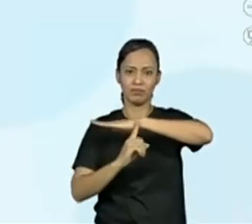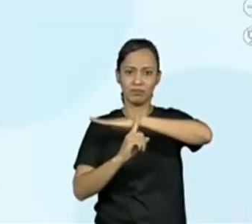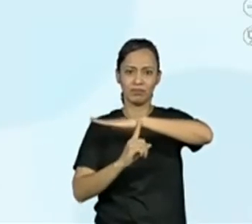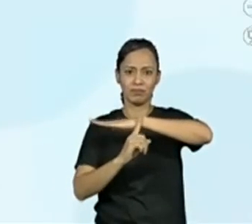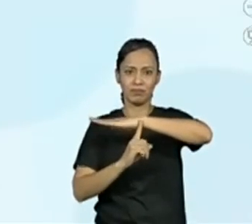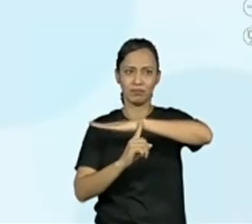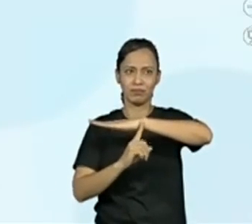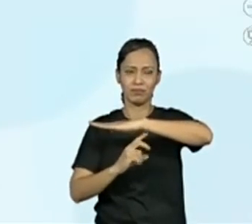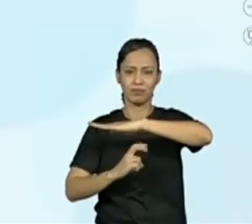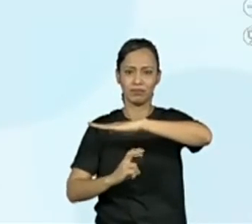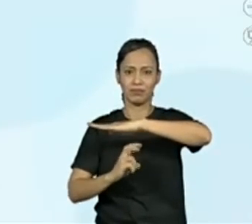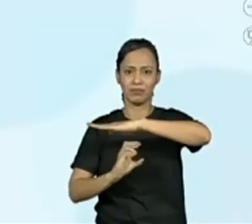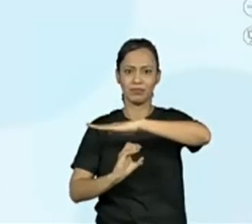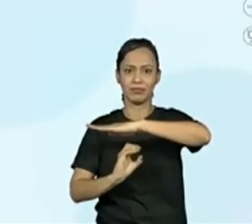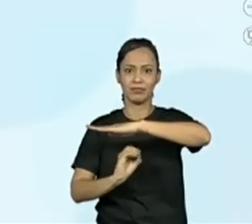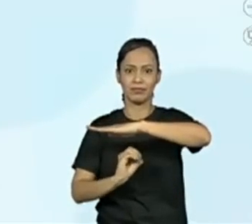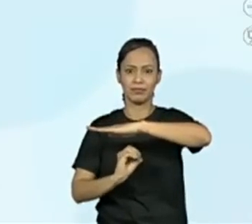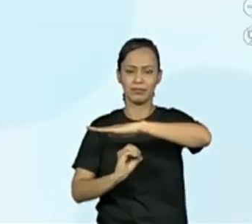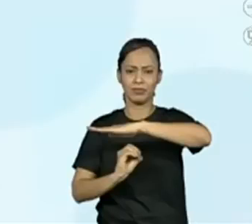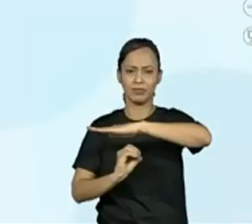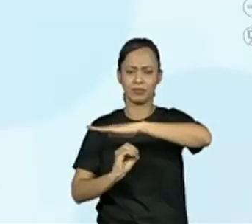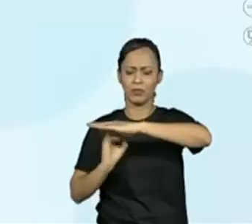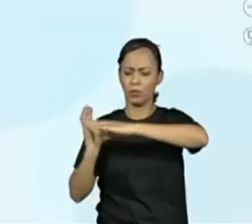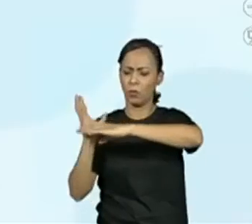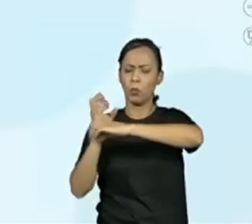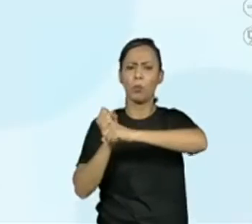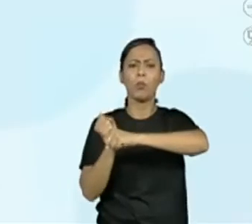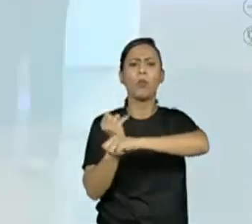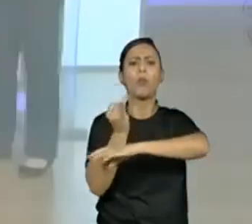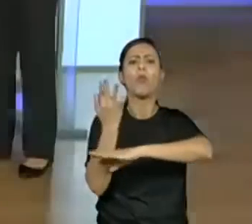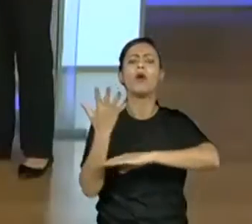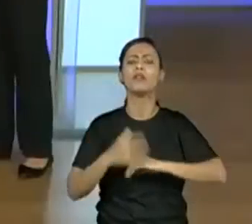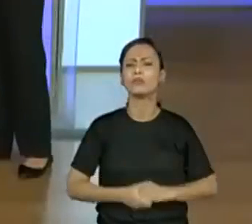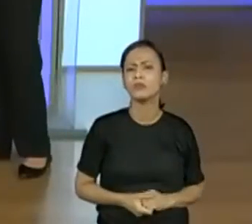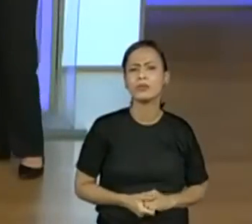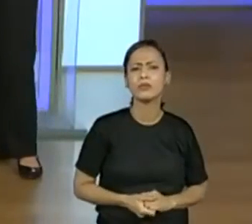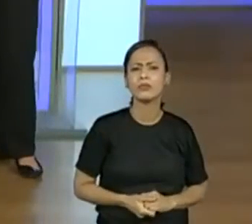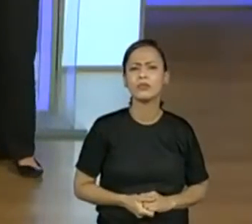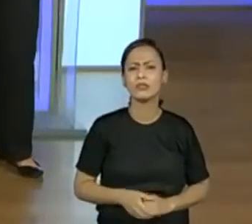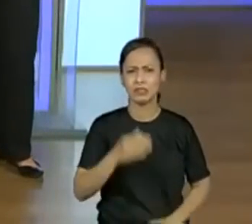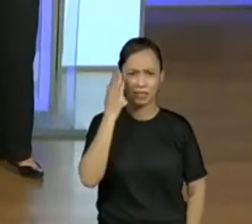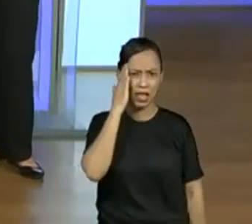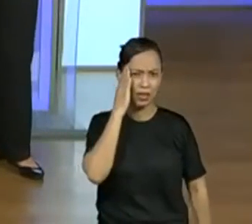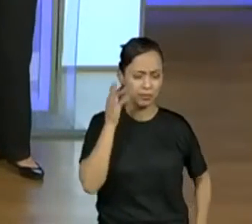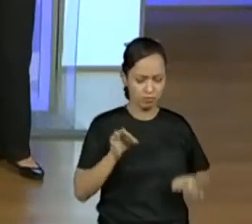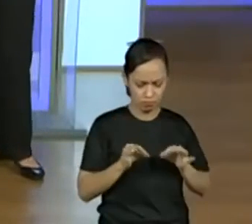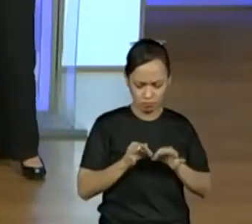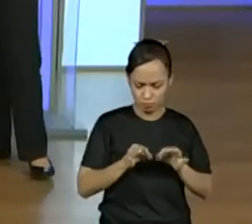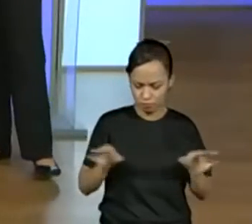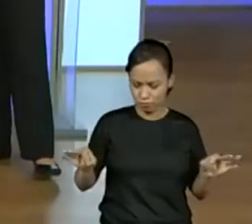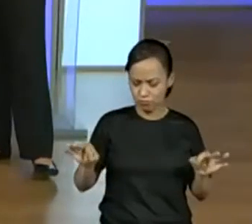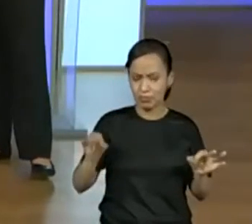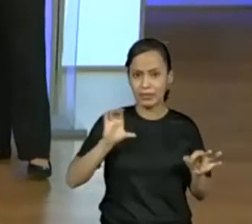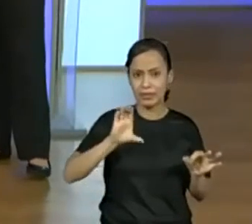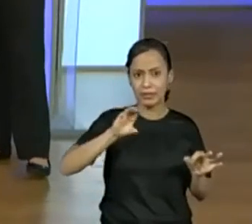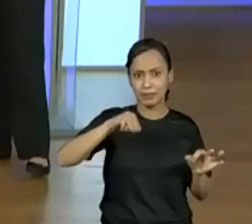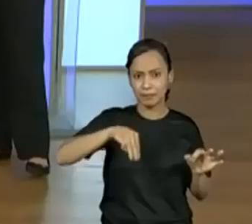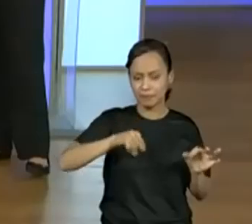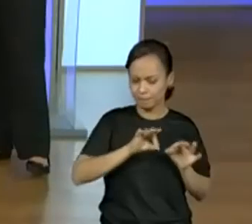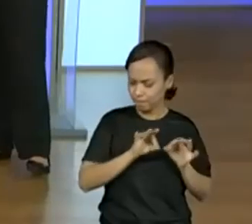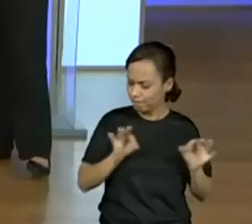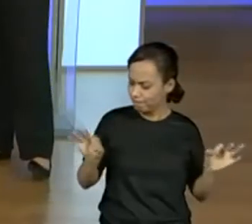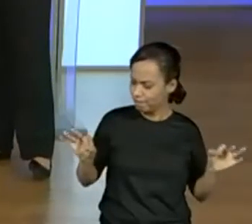Então ele pulou quantos números aí de uma vez só? De quantos centímetros poderíamos dizer que foi esse salto, se